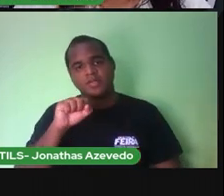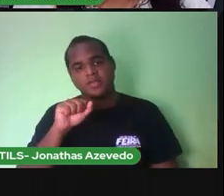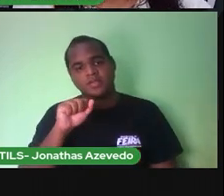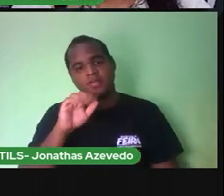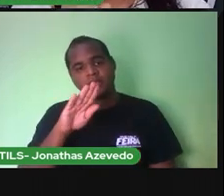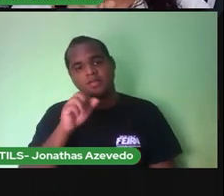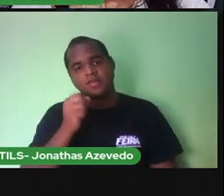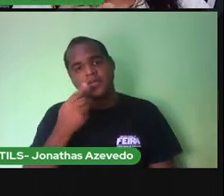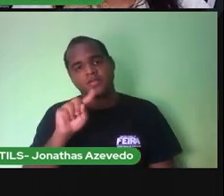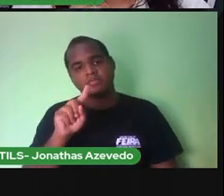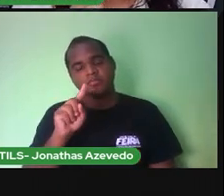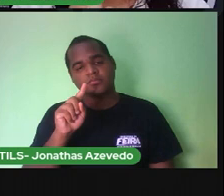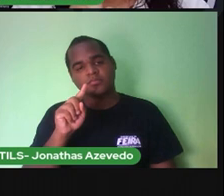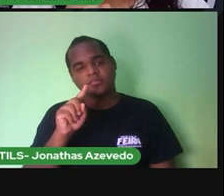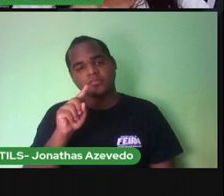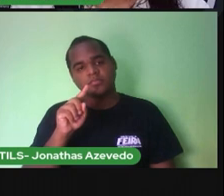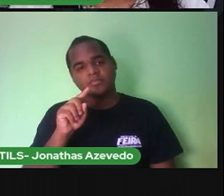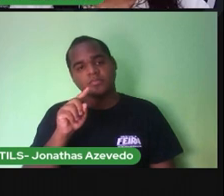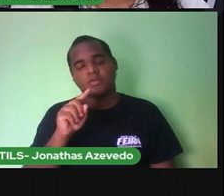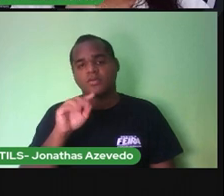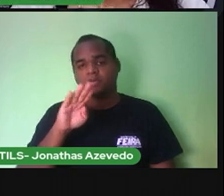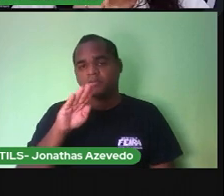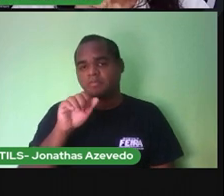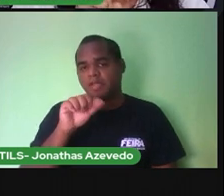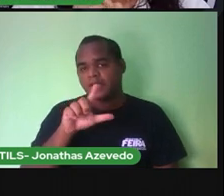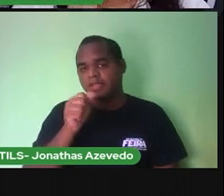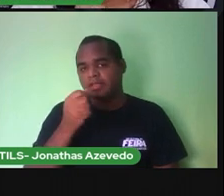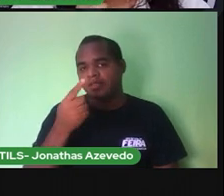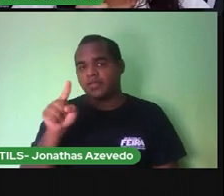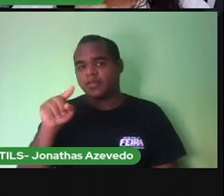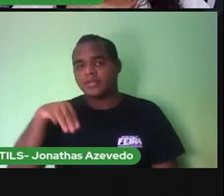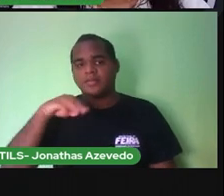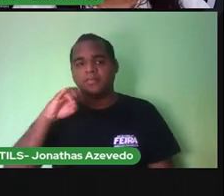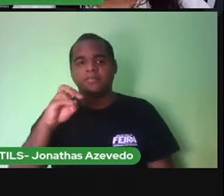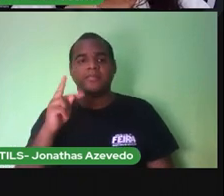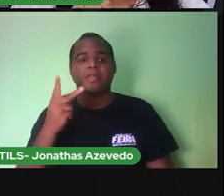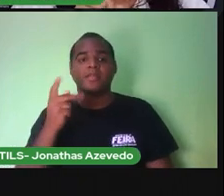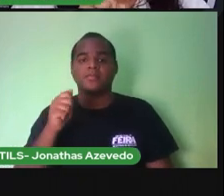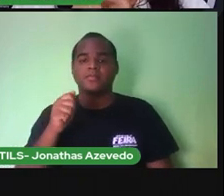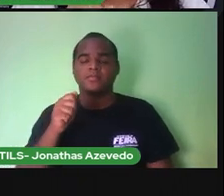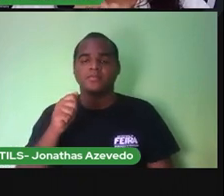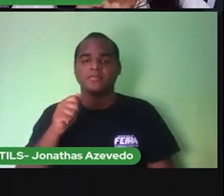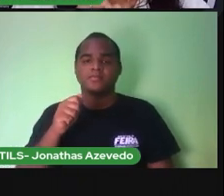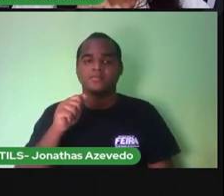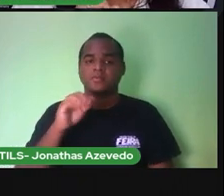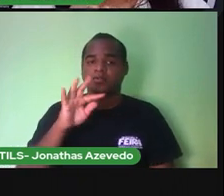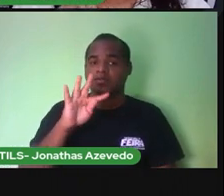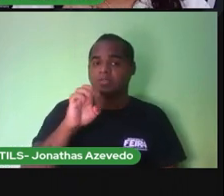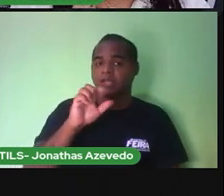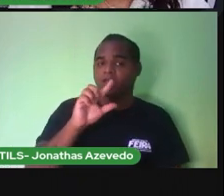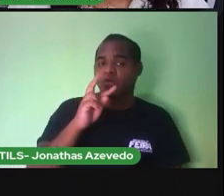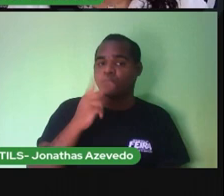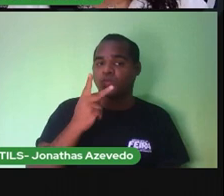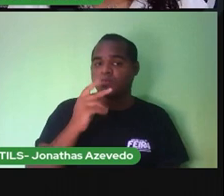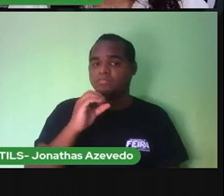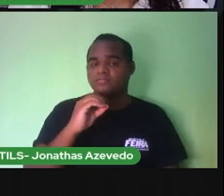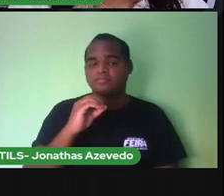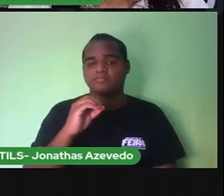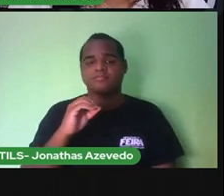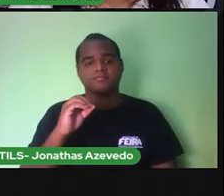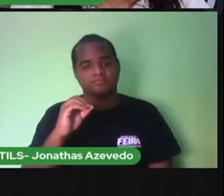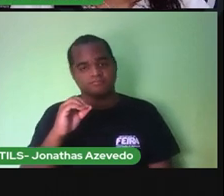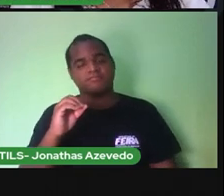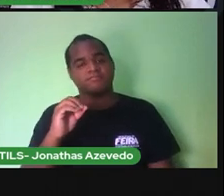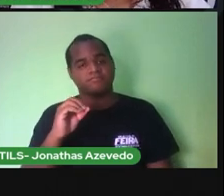balão, minha, tenho. Isso.